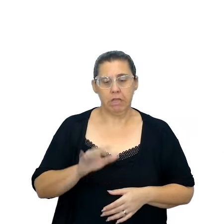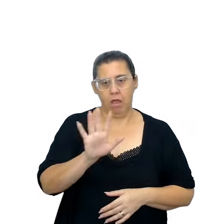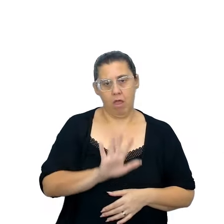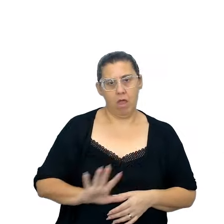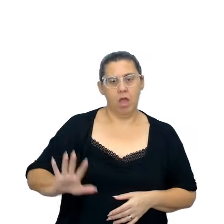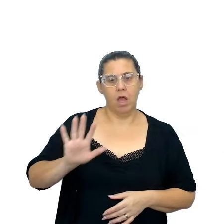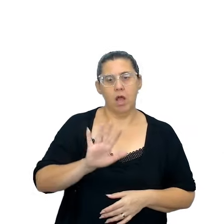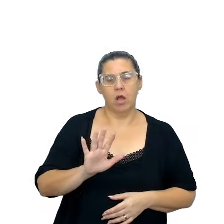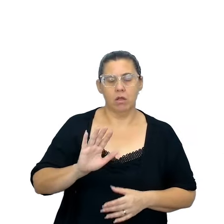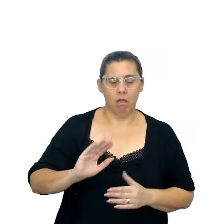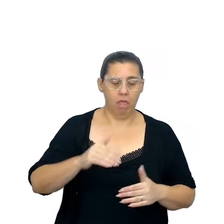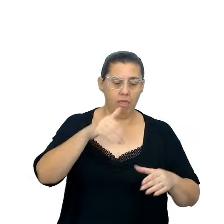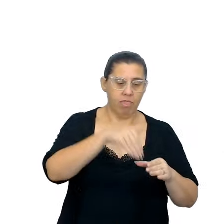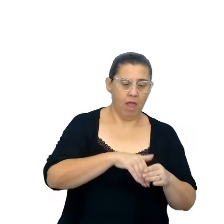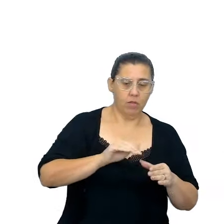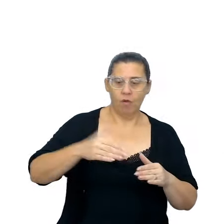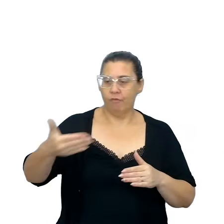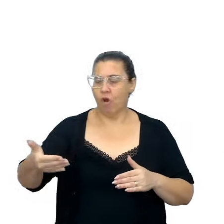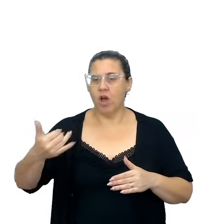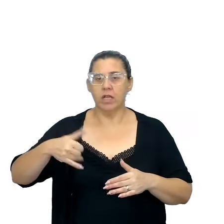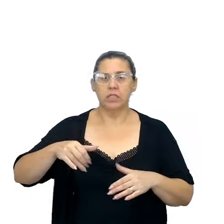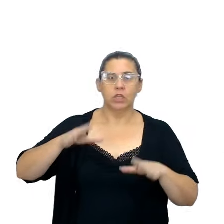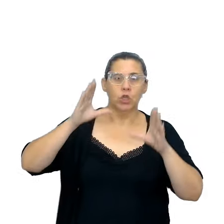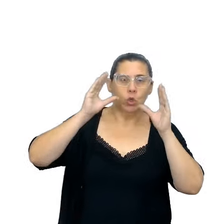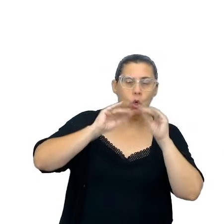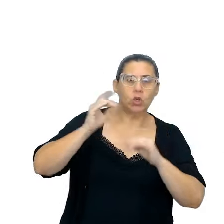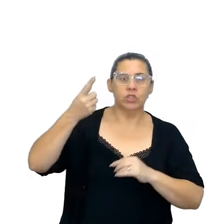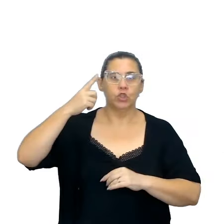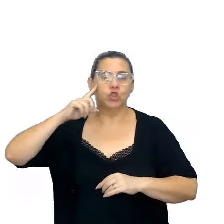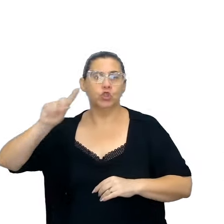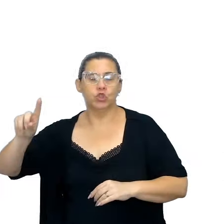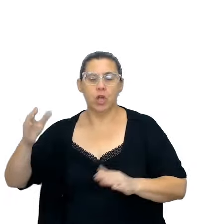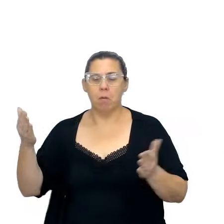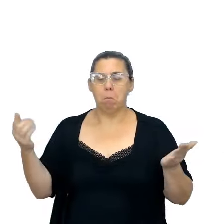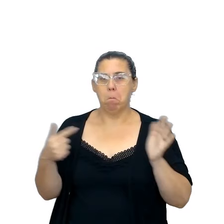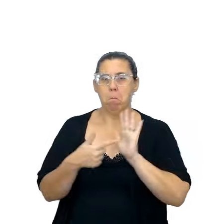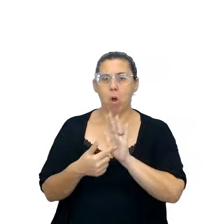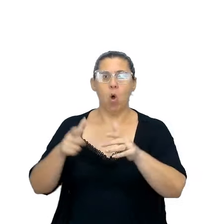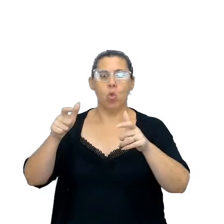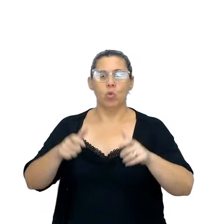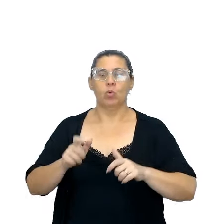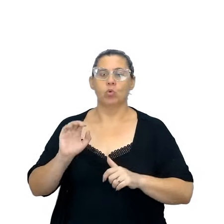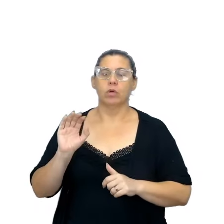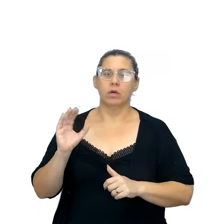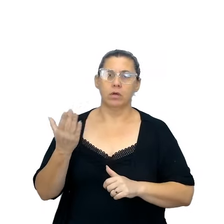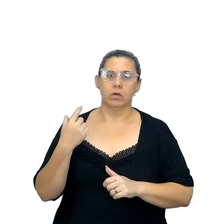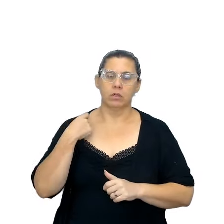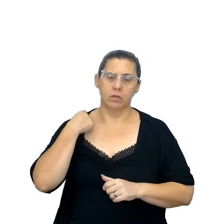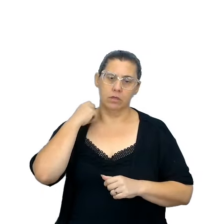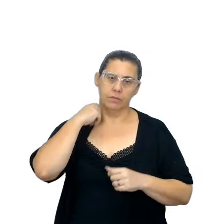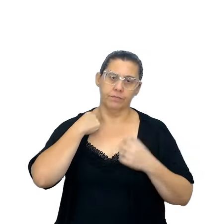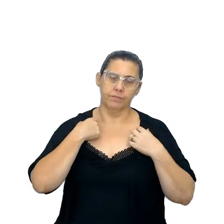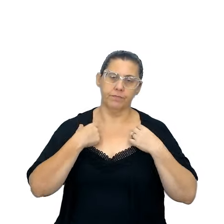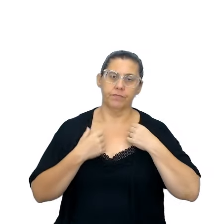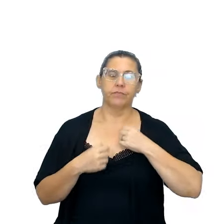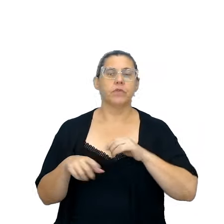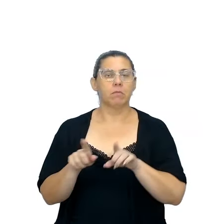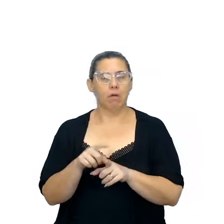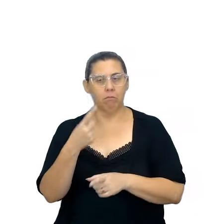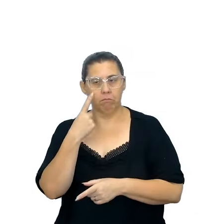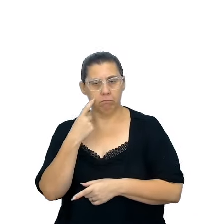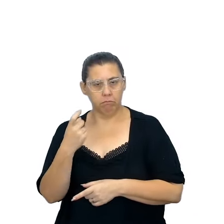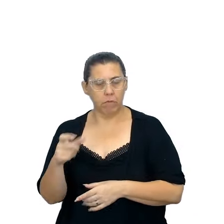interior ou exterior, se é dia ou noite, e especifica o local em que a cena transcorre, as rubricas interessam